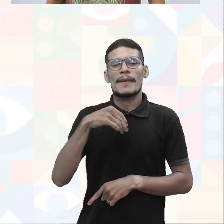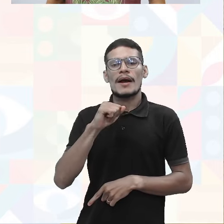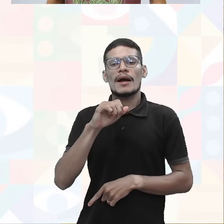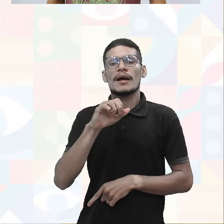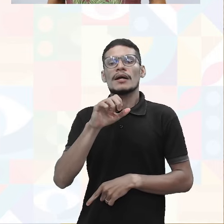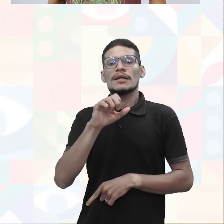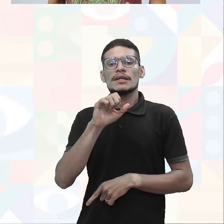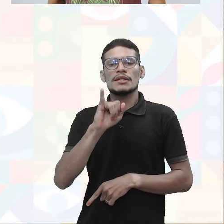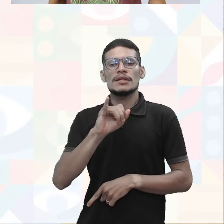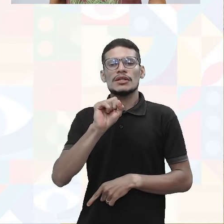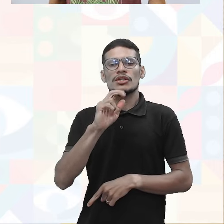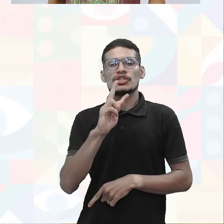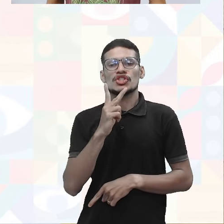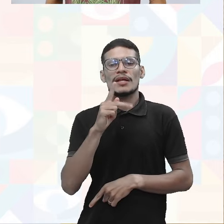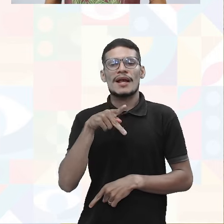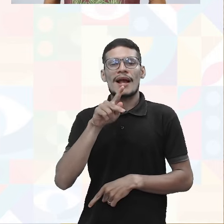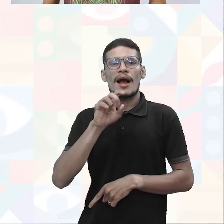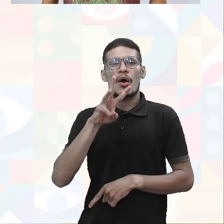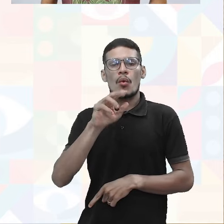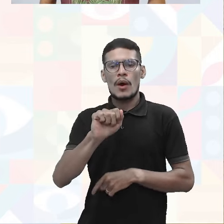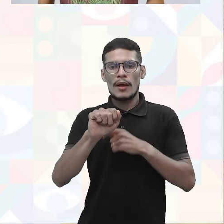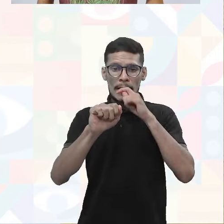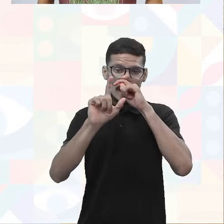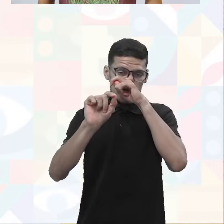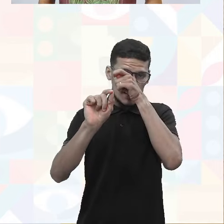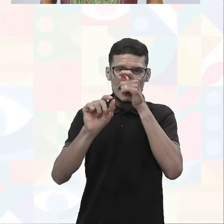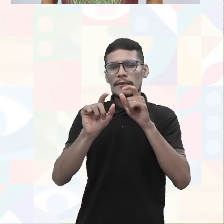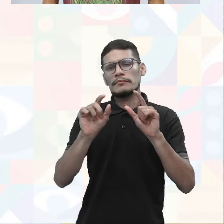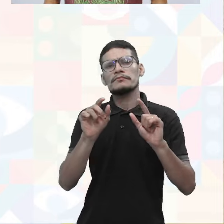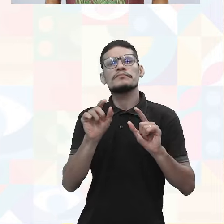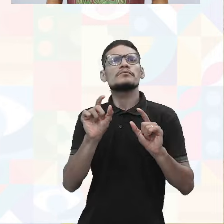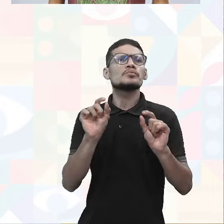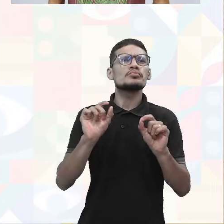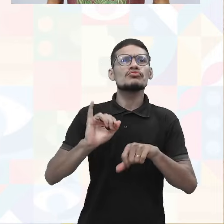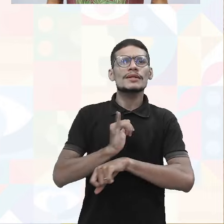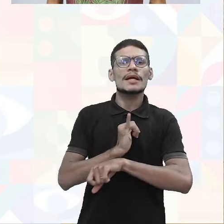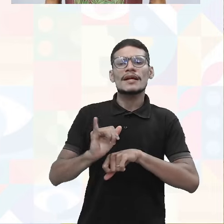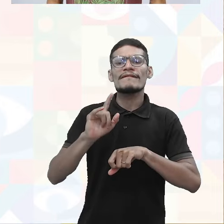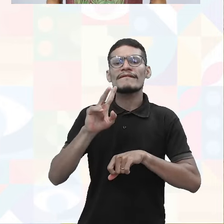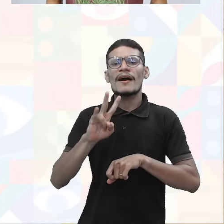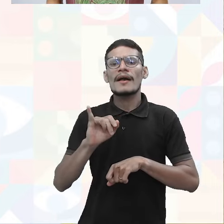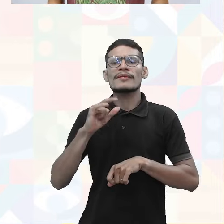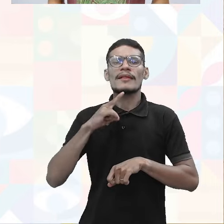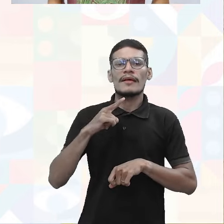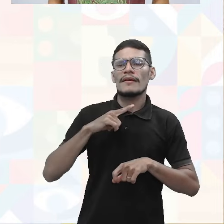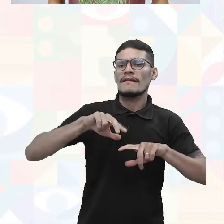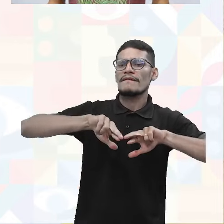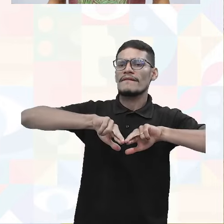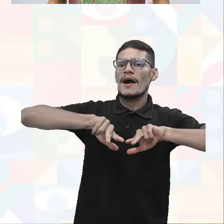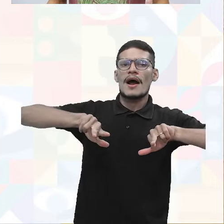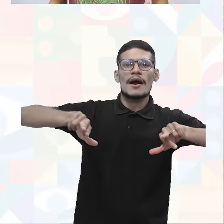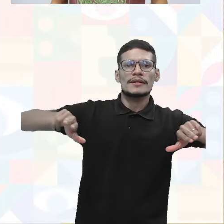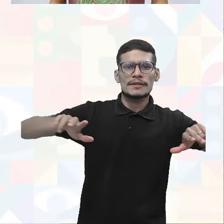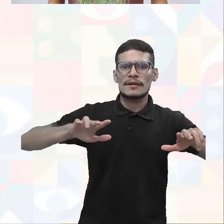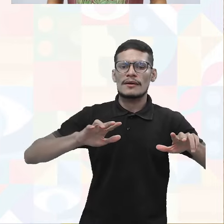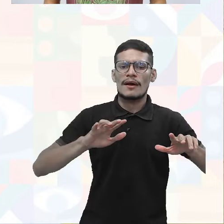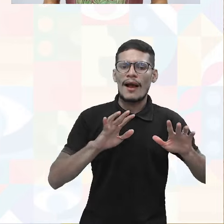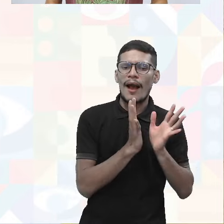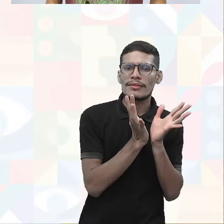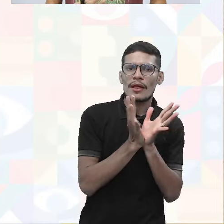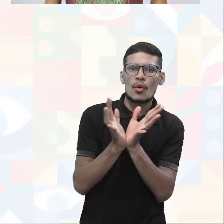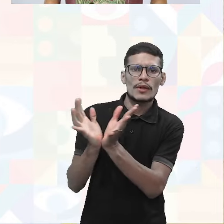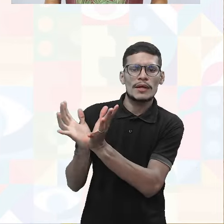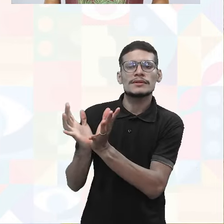conhecida, mais conhecida até como a espinha de peixe, onde você vai ter diferentes categorias distribuídas e as